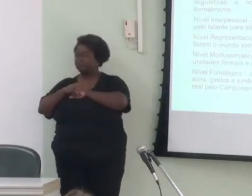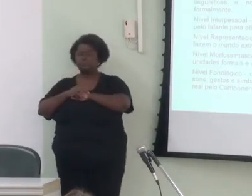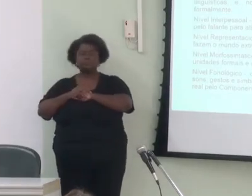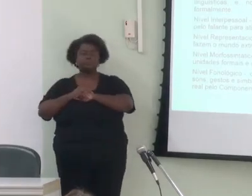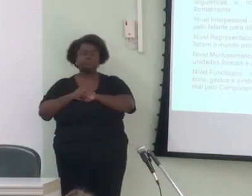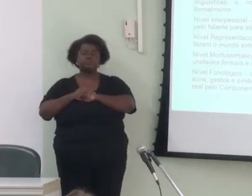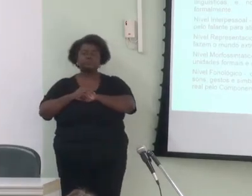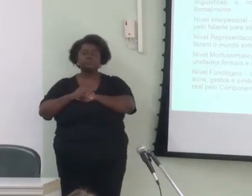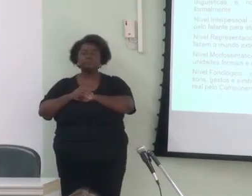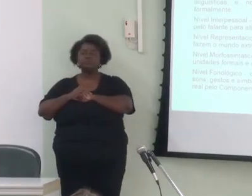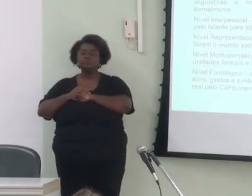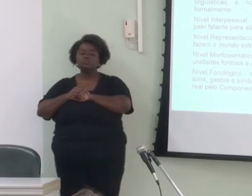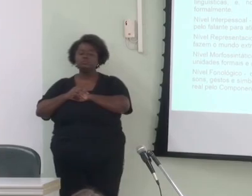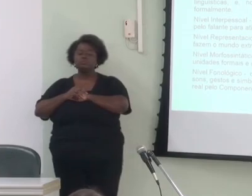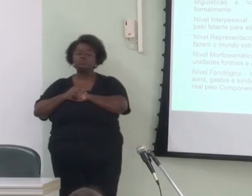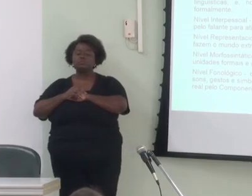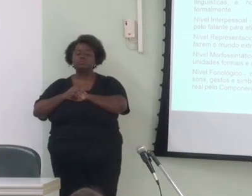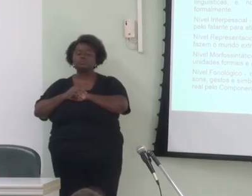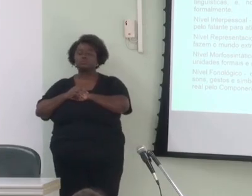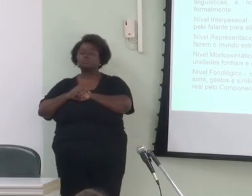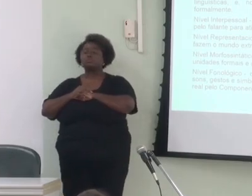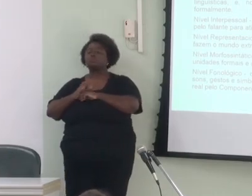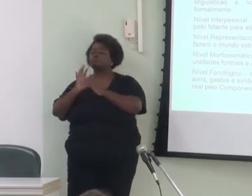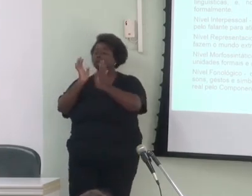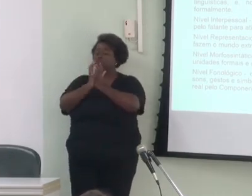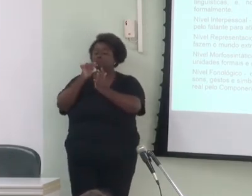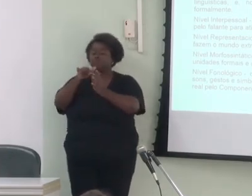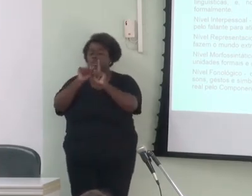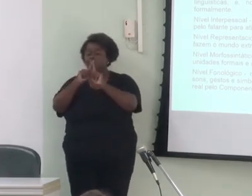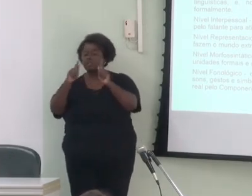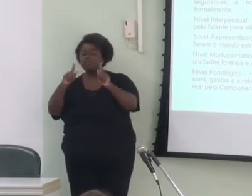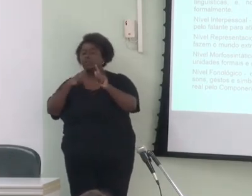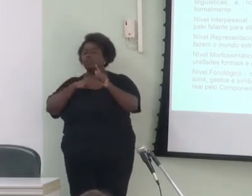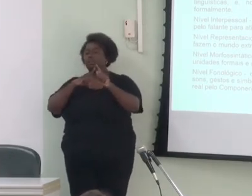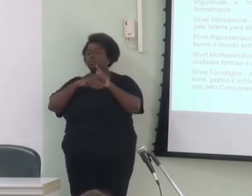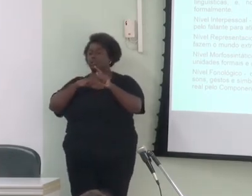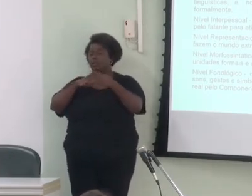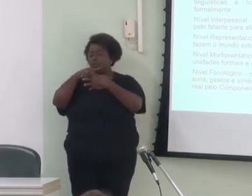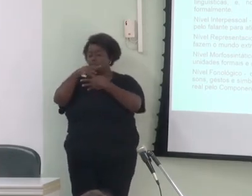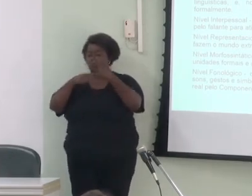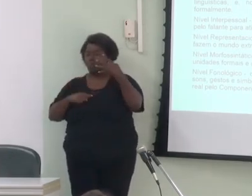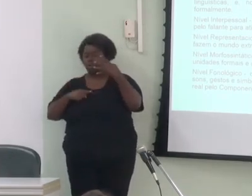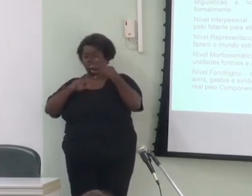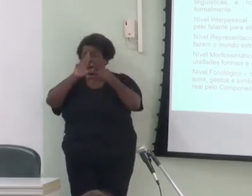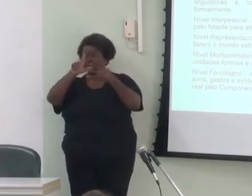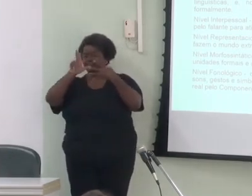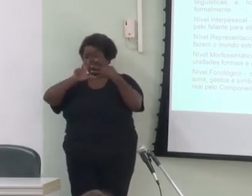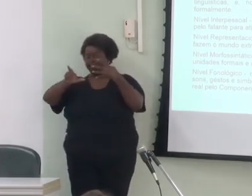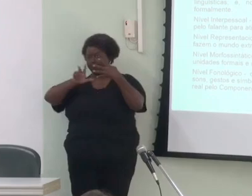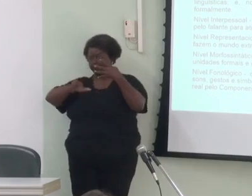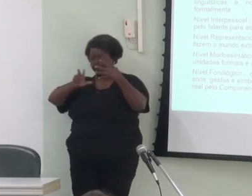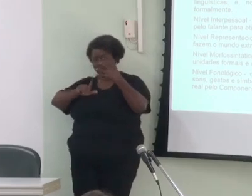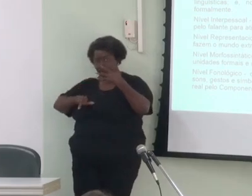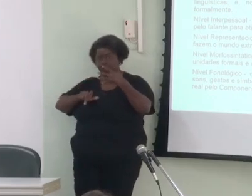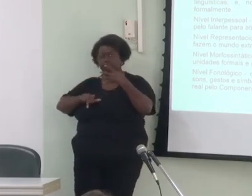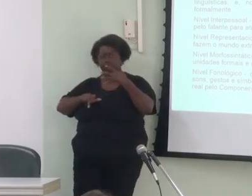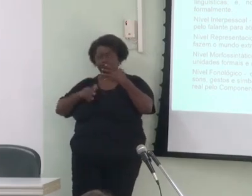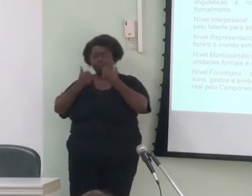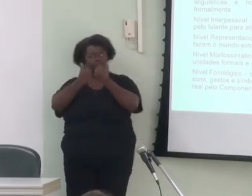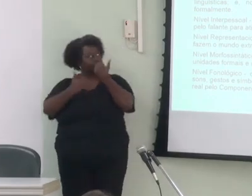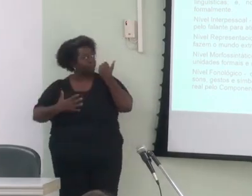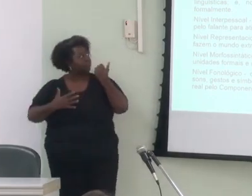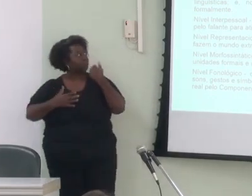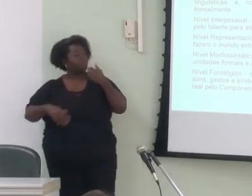O componente gramatical se estrutura em quatro níveis hierárquicos distintos, nos quais, em dois deles,